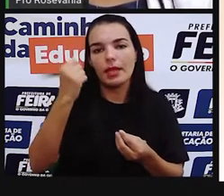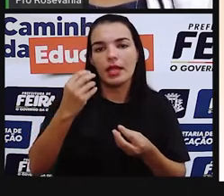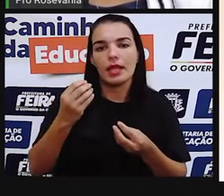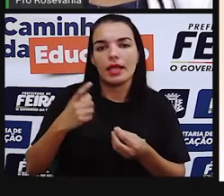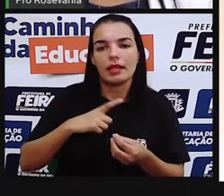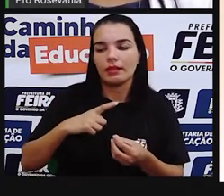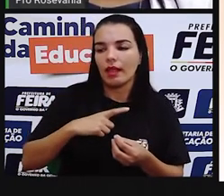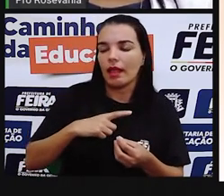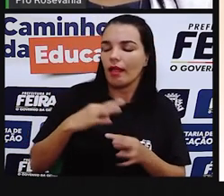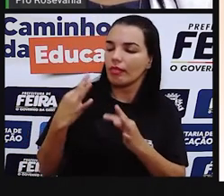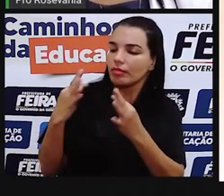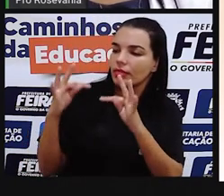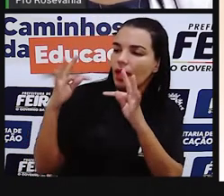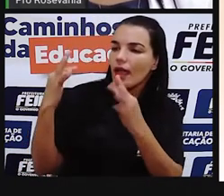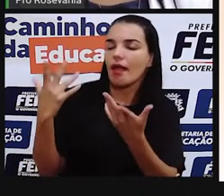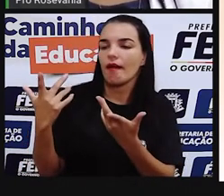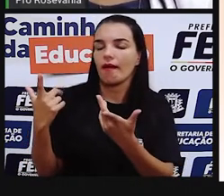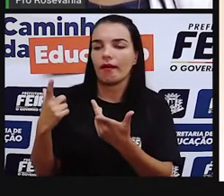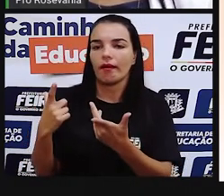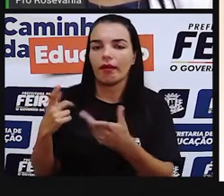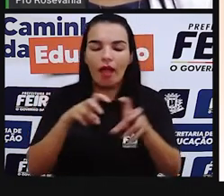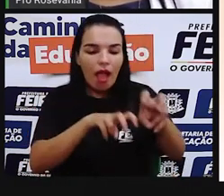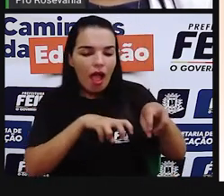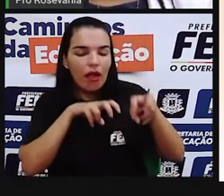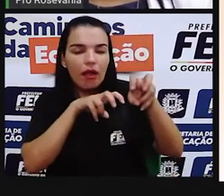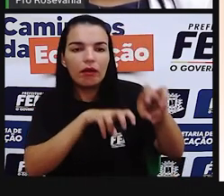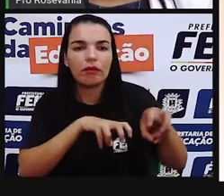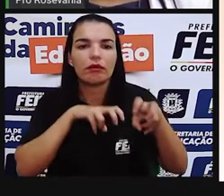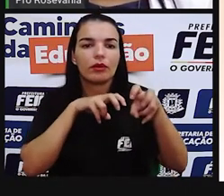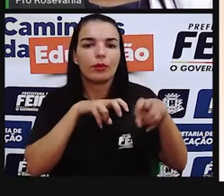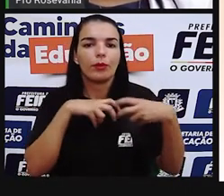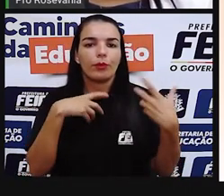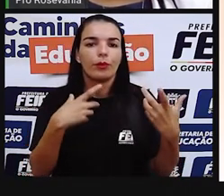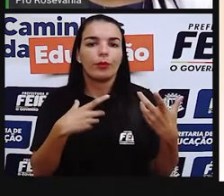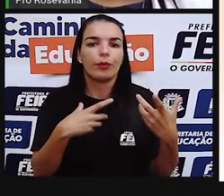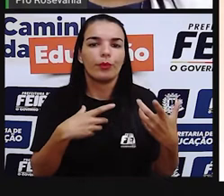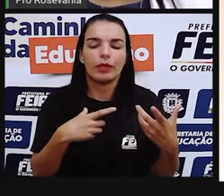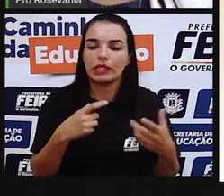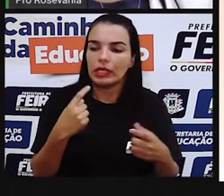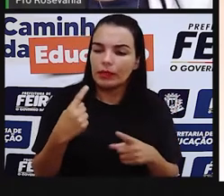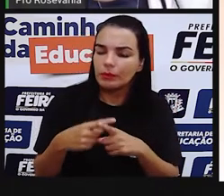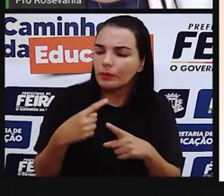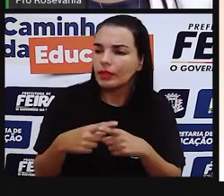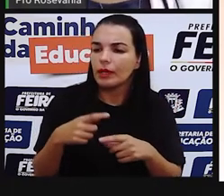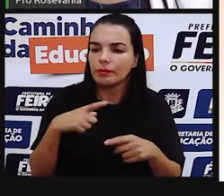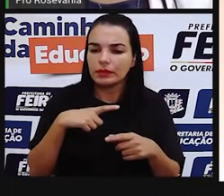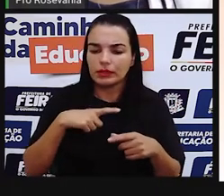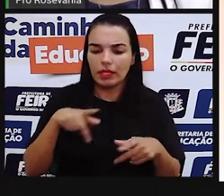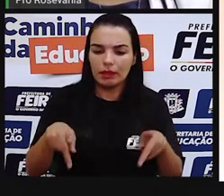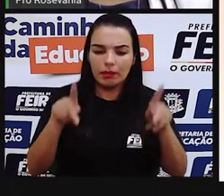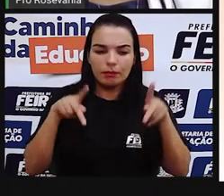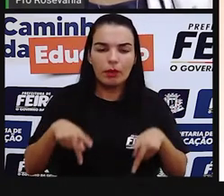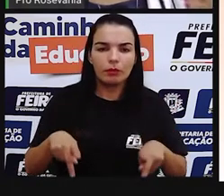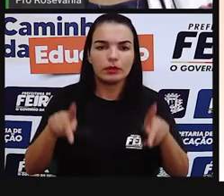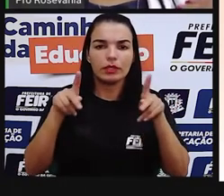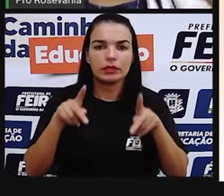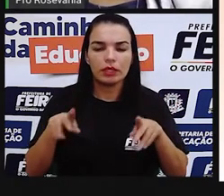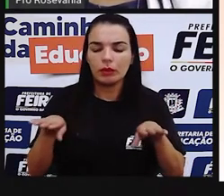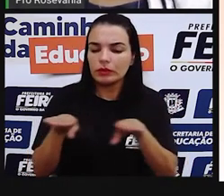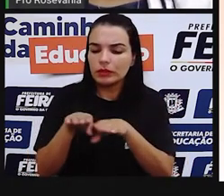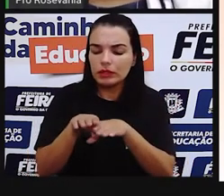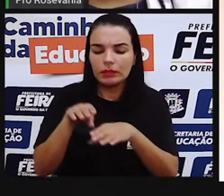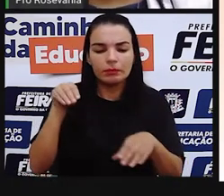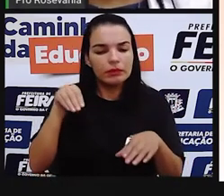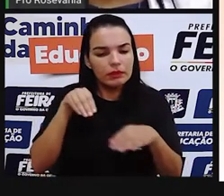novas técnicas, Vários de dúvidas, sei lá, de informação, o que for. Ou até mesmo uma indústria para